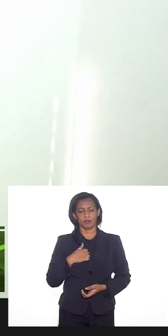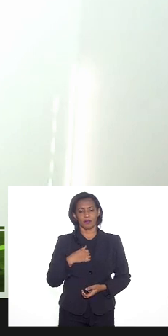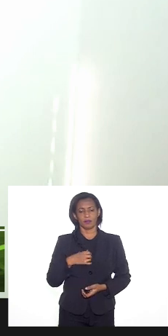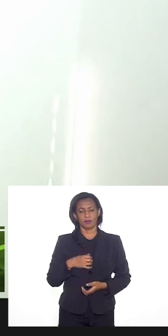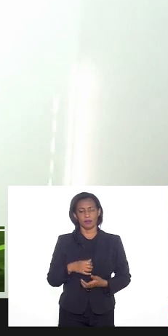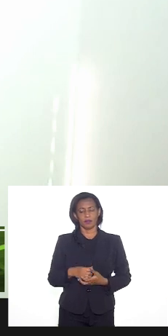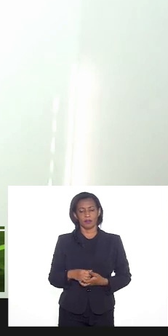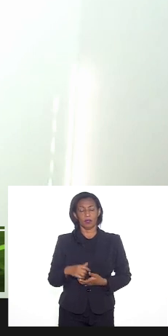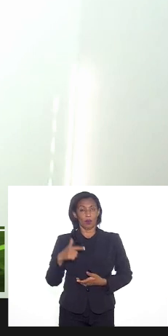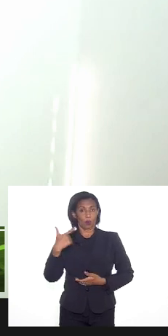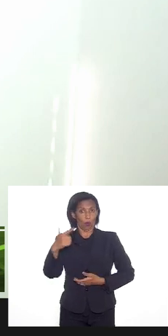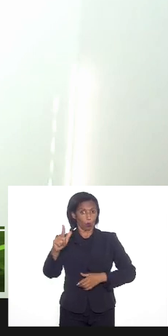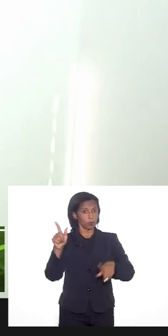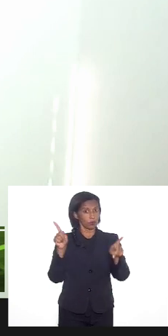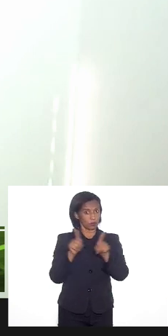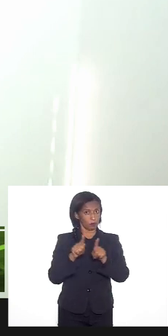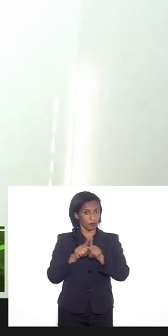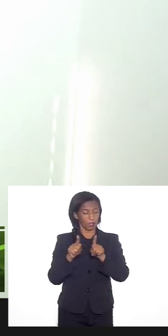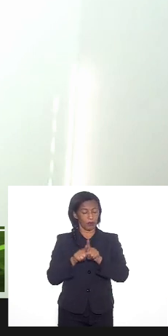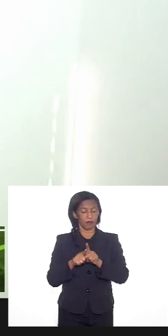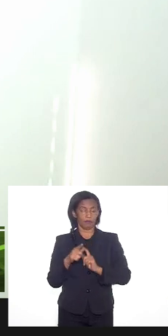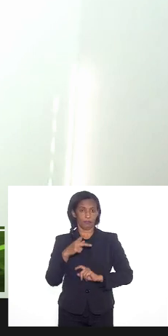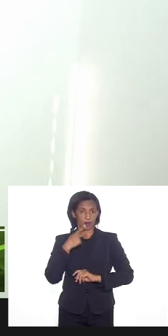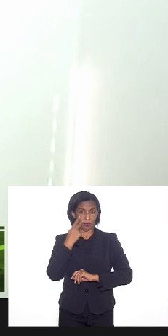que foi trazida pelo